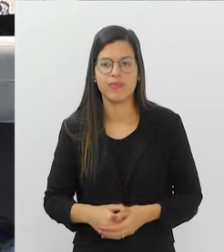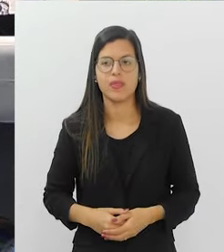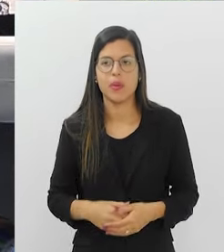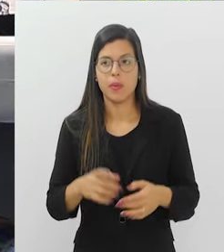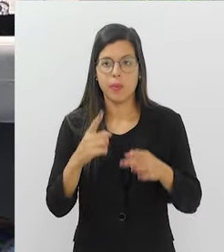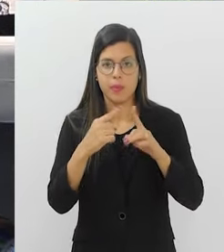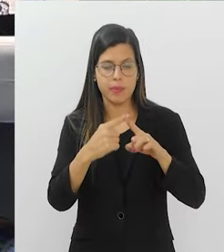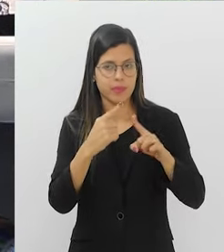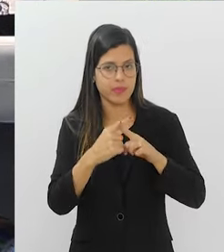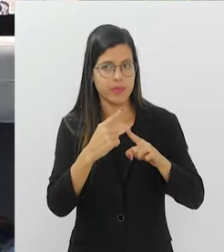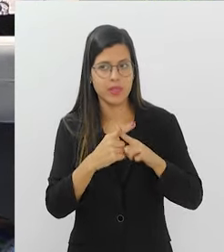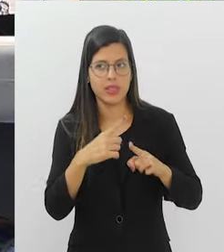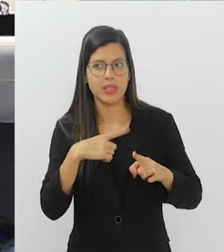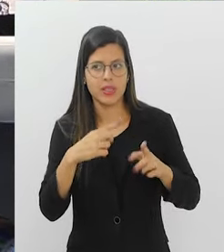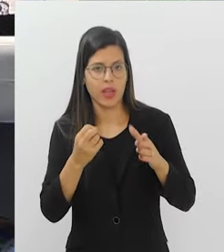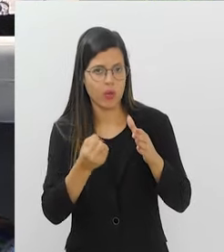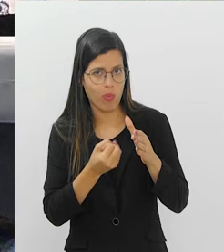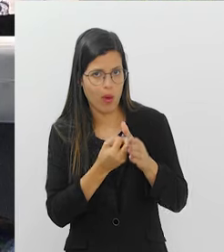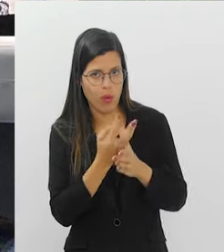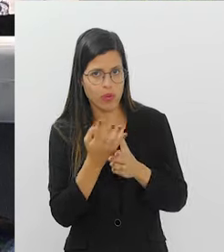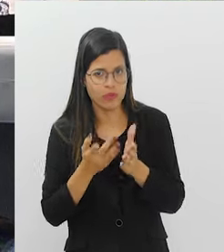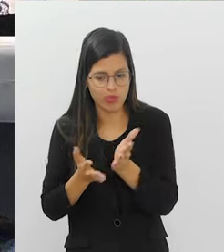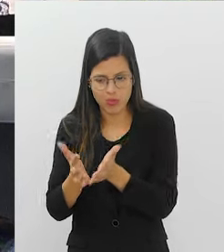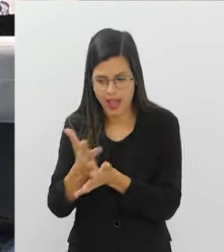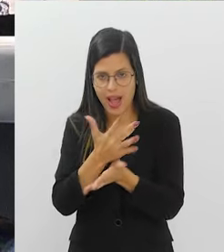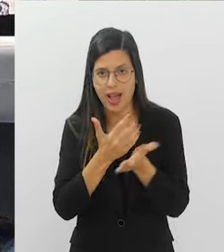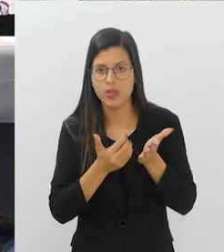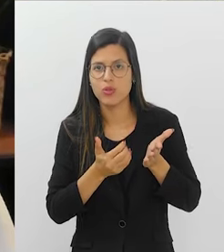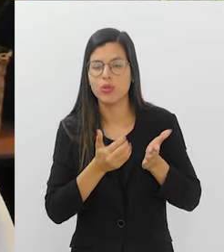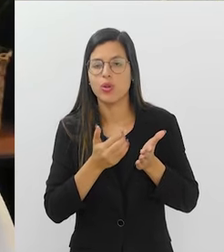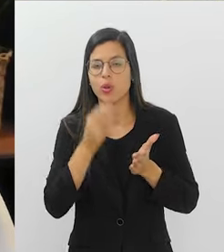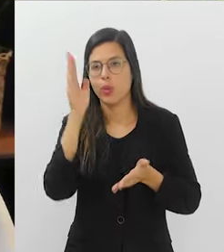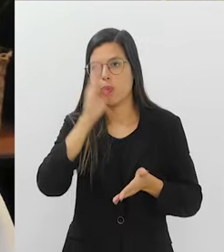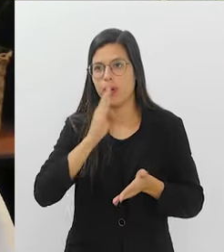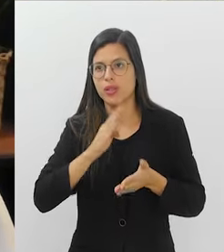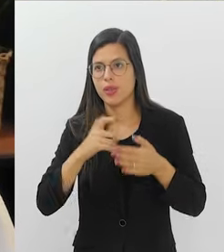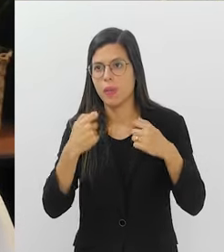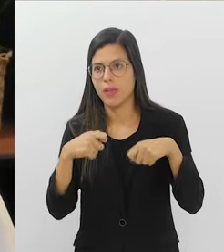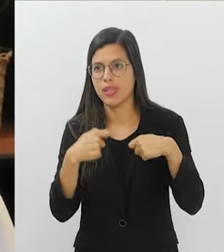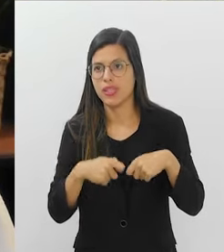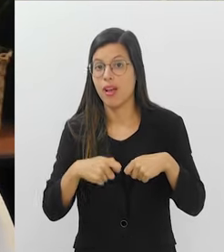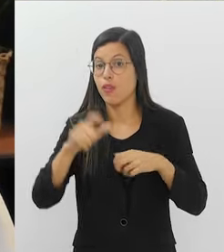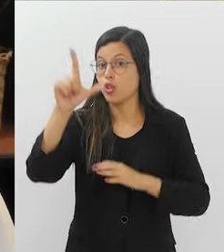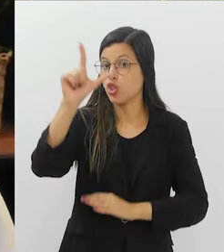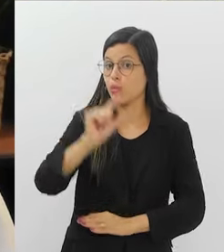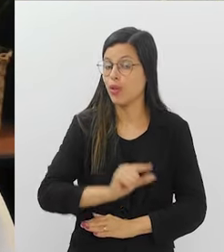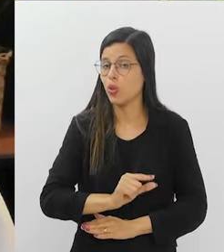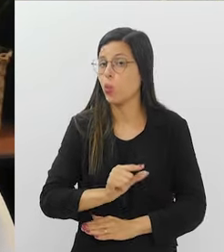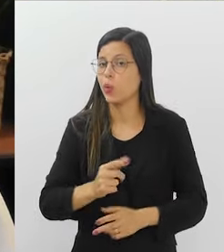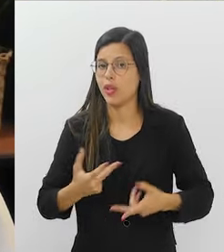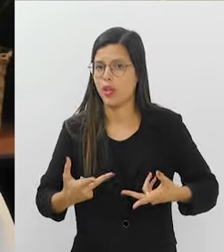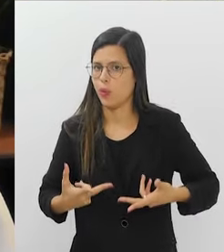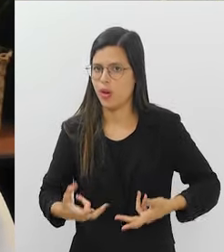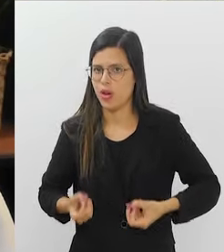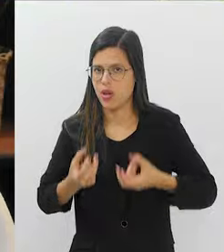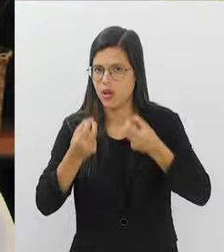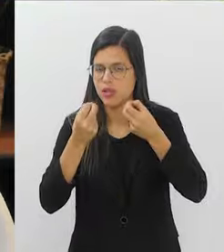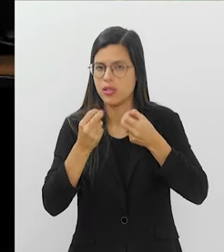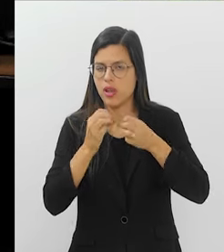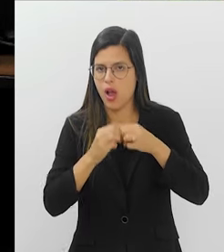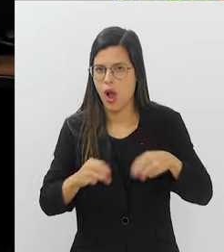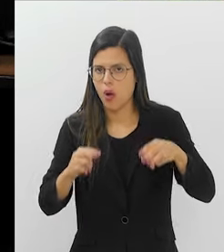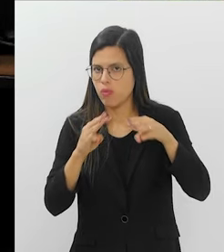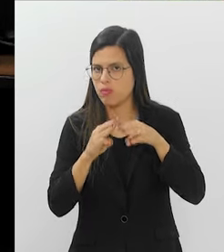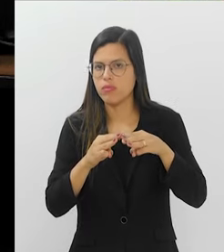Porque existe uns números que o Brasil deveria alcançar, uma certa taxa de redução do câncer,